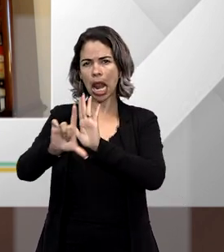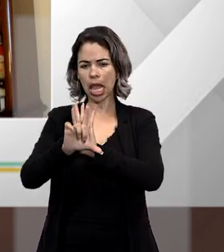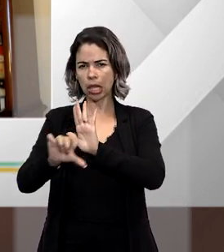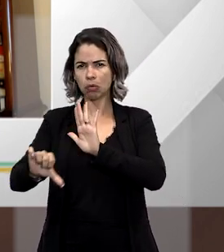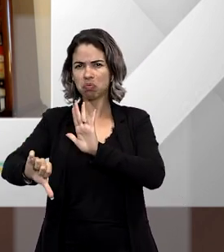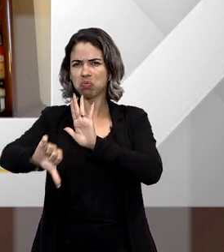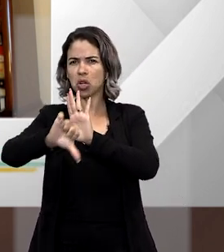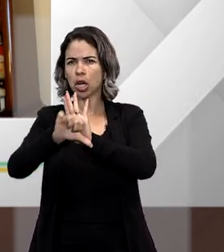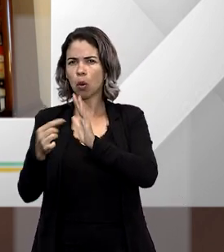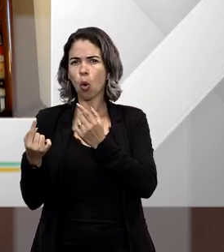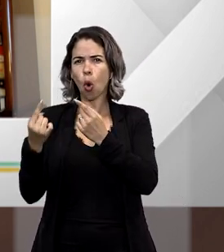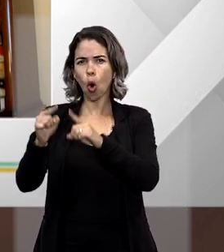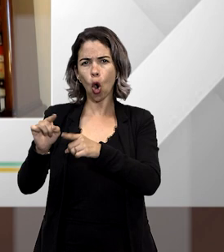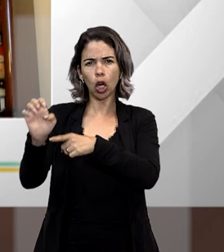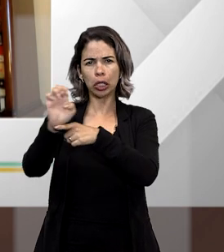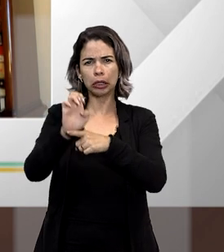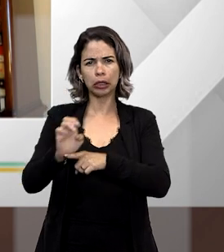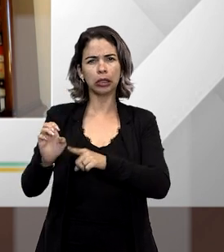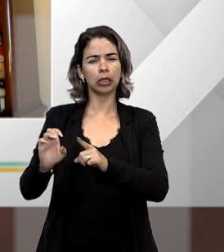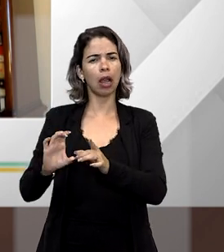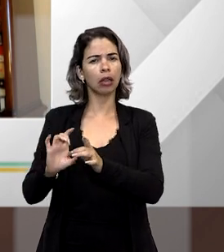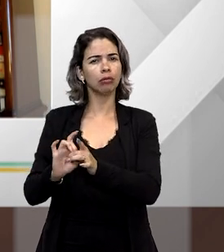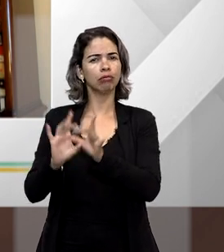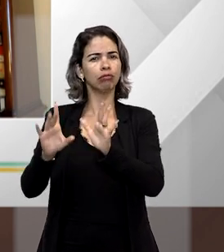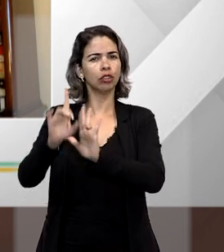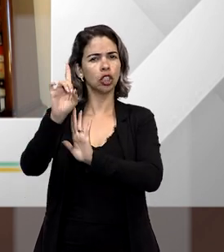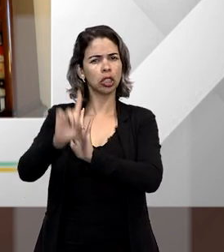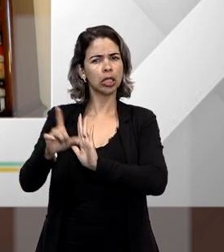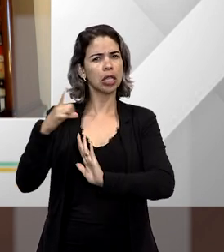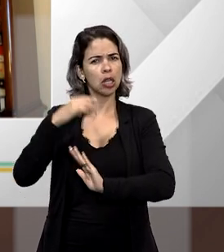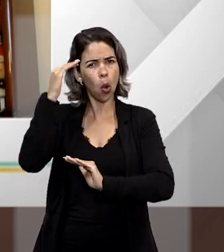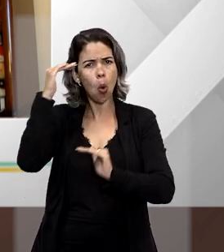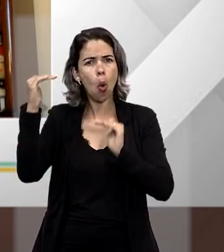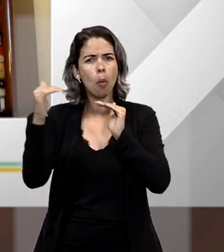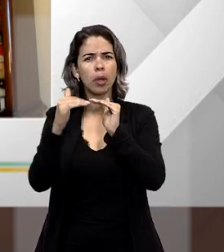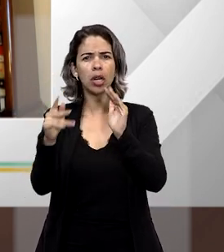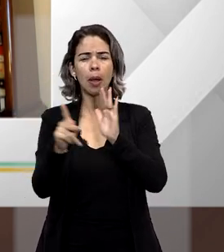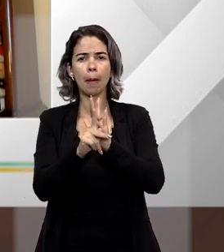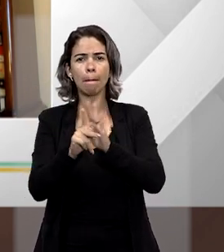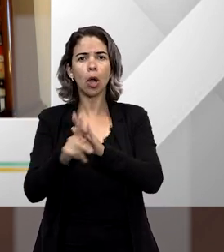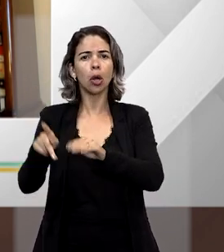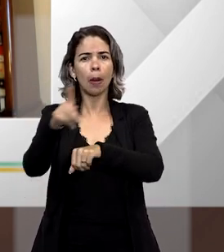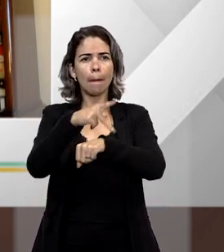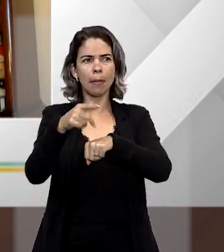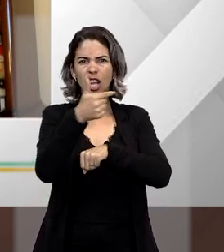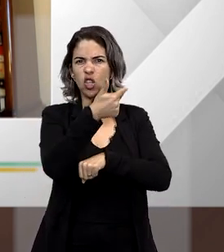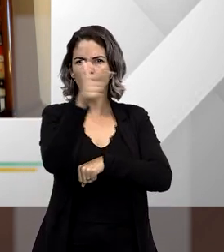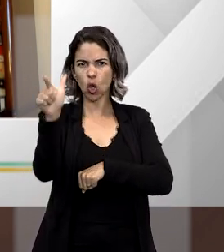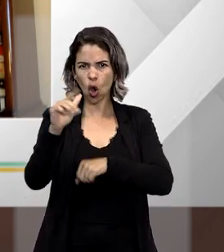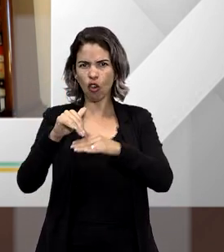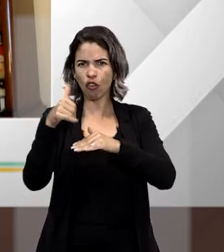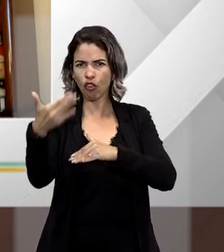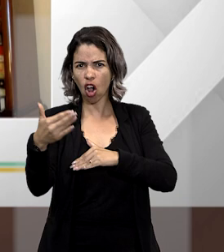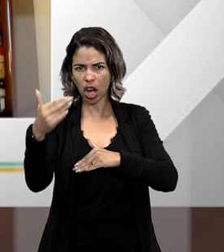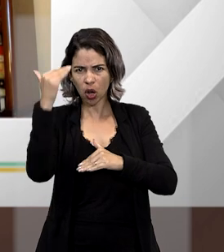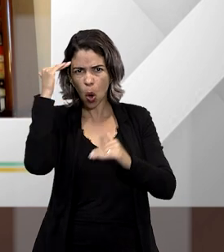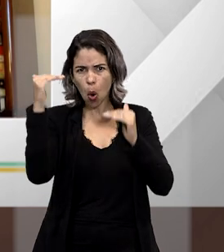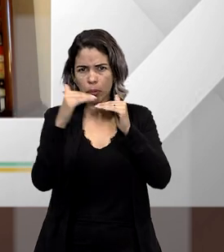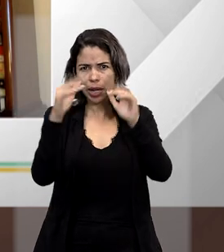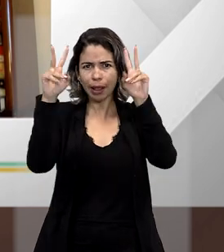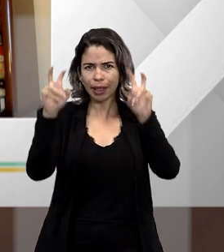lei que define os crimes contra o Estado de Direito, ela está em consonância com os tratados internacionais assinados pelo Brasil sobre esse tema?